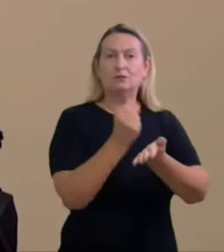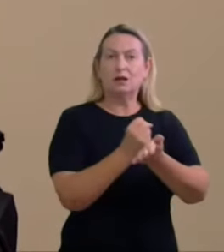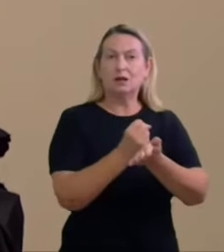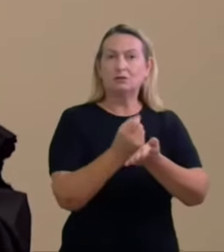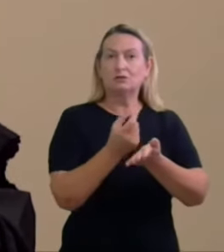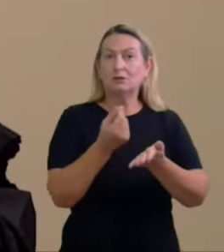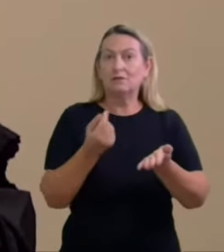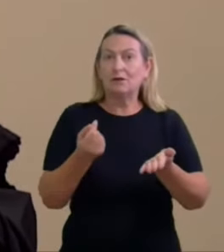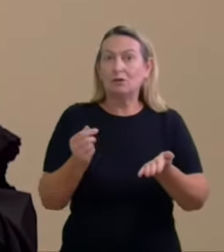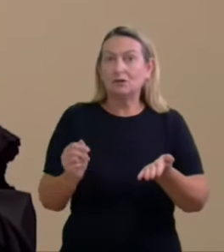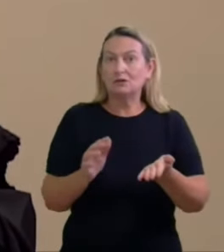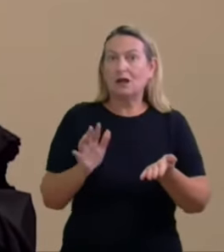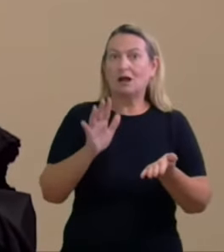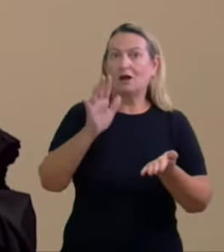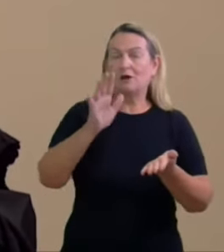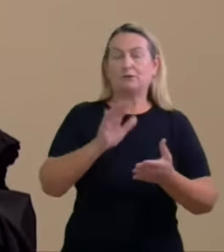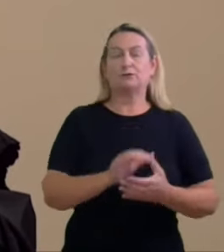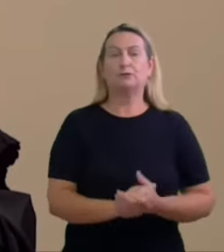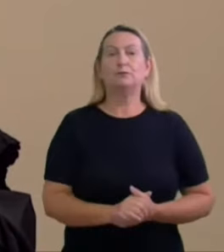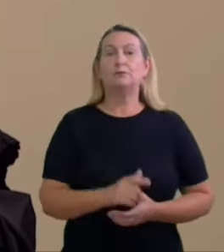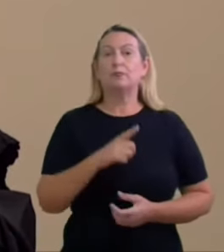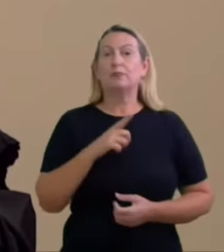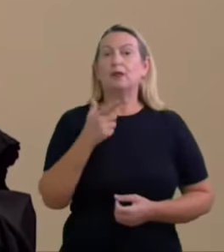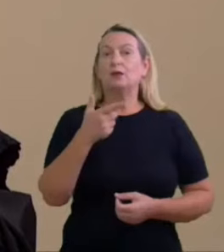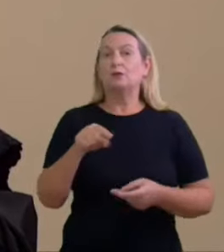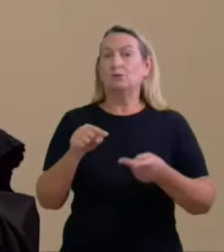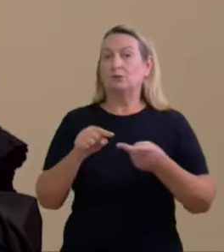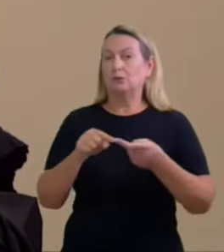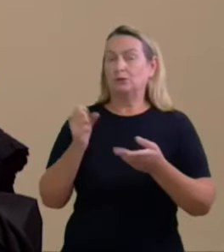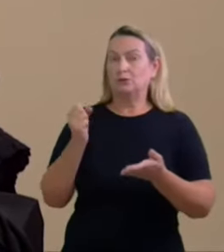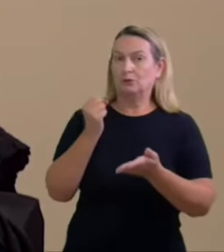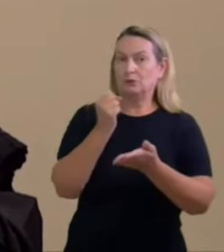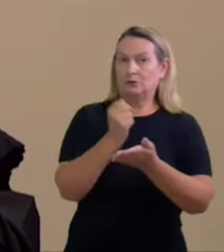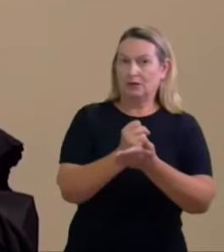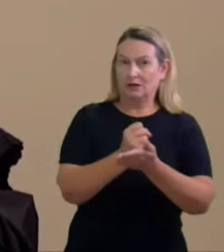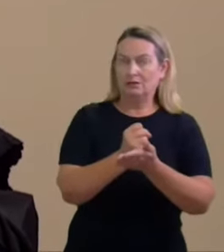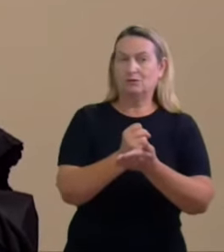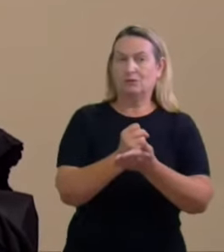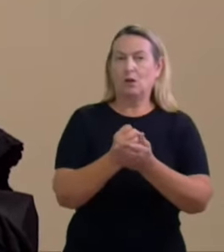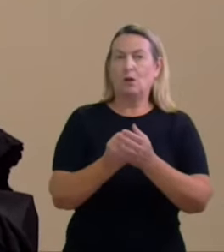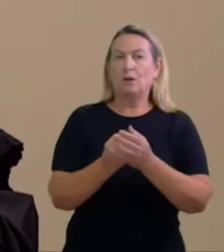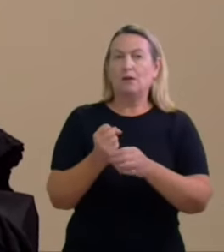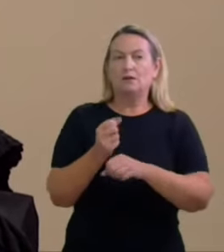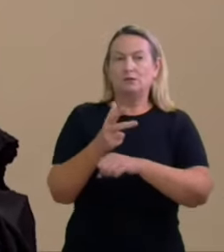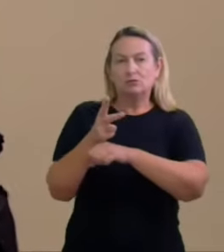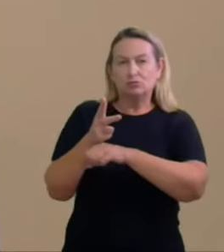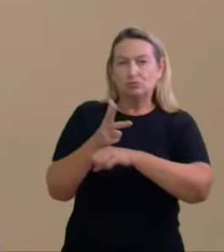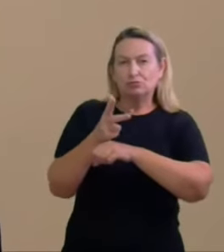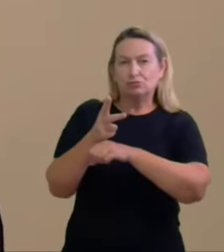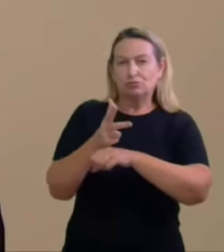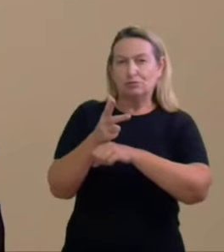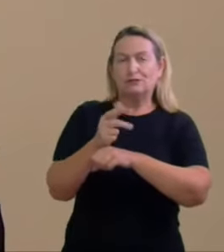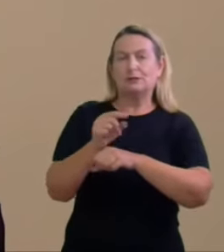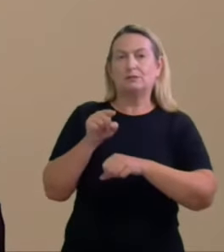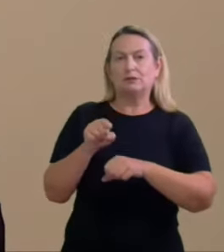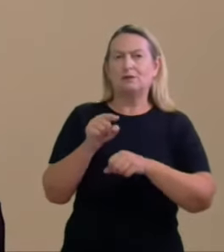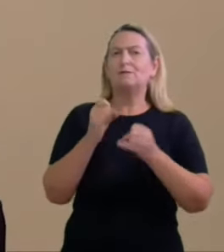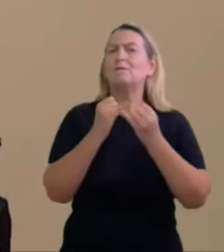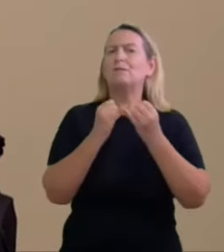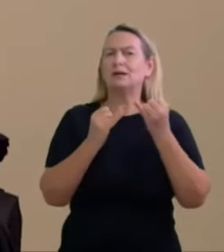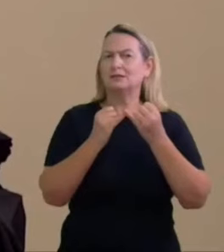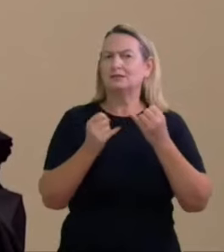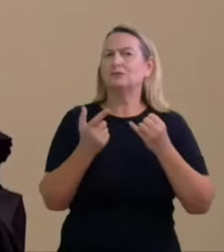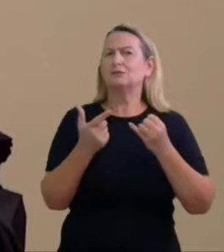também tem esse outro contrato que é da D7 produções cinematográficas algo muito similar aconteceu aqui porque